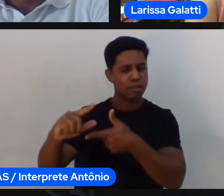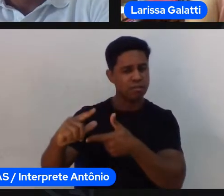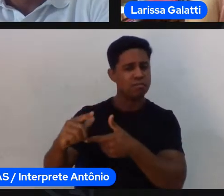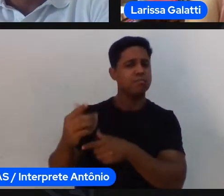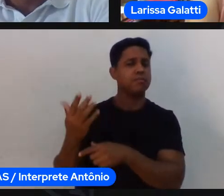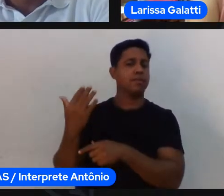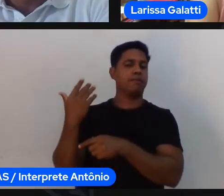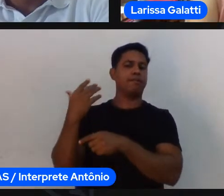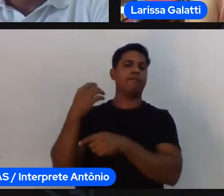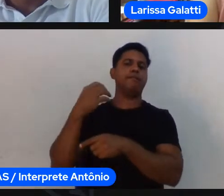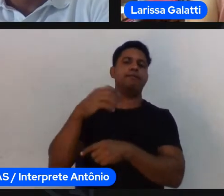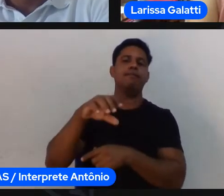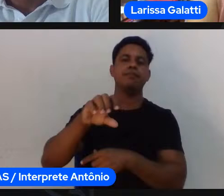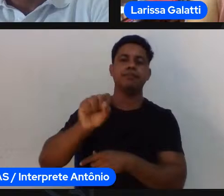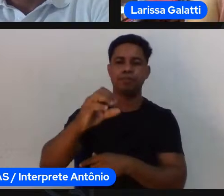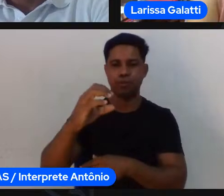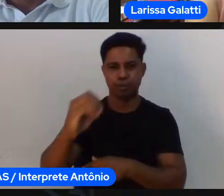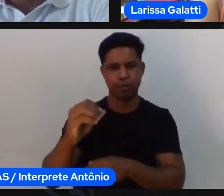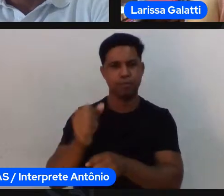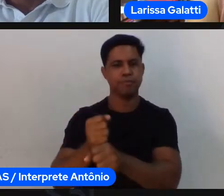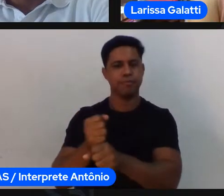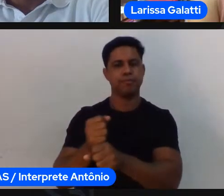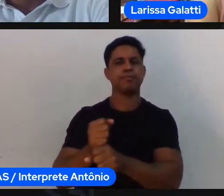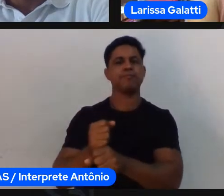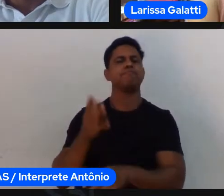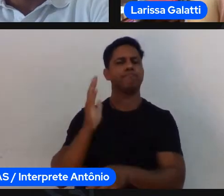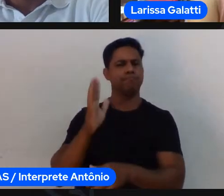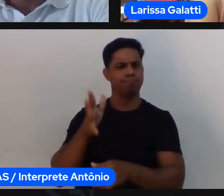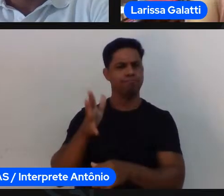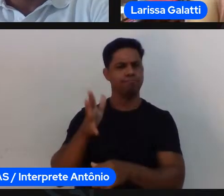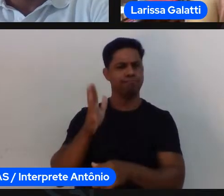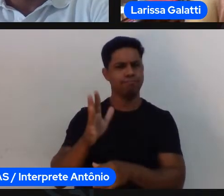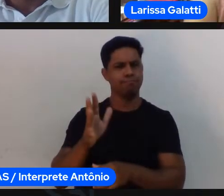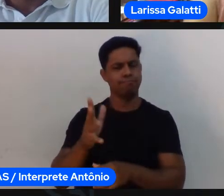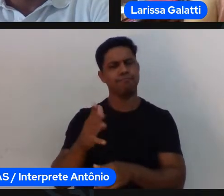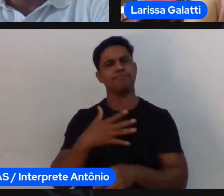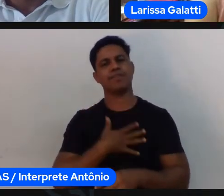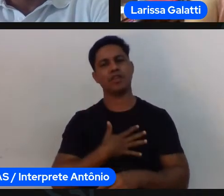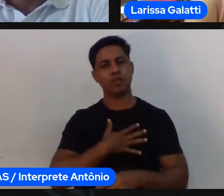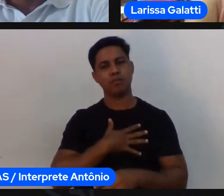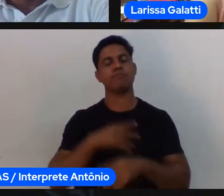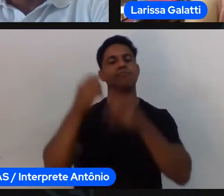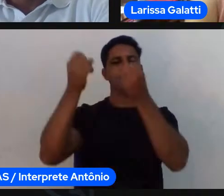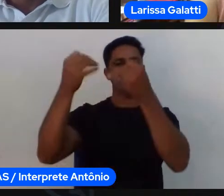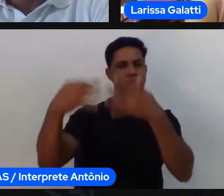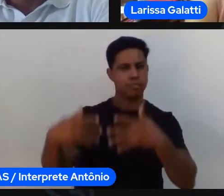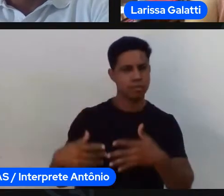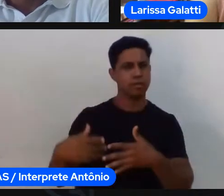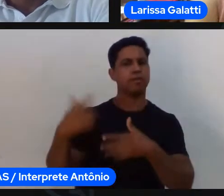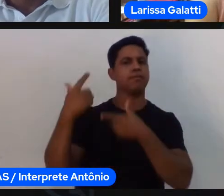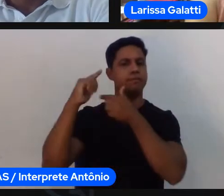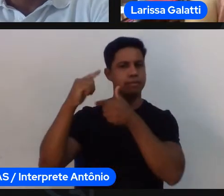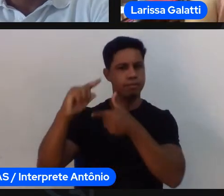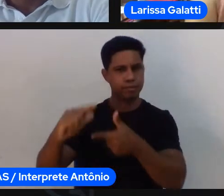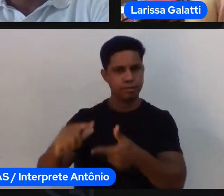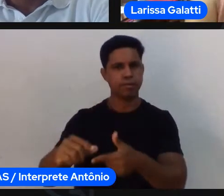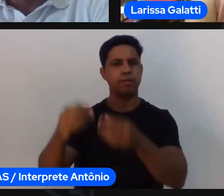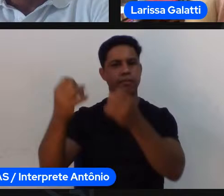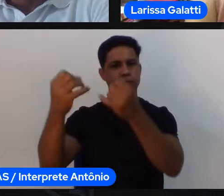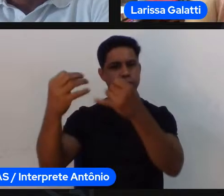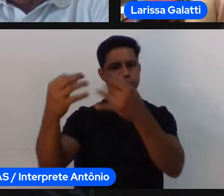atuais e não necessariamente novas a gente tem coisas que não são novas mas que ainda são muito pertinentes né dentro da prática pedagógica